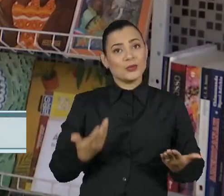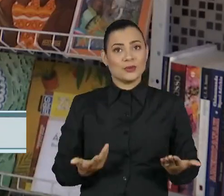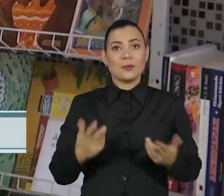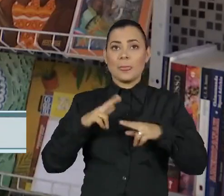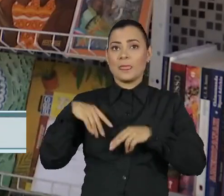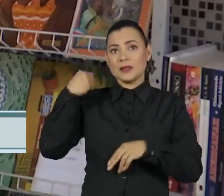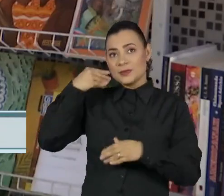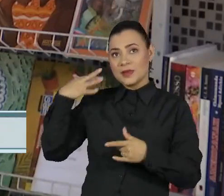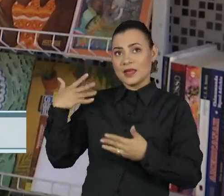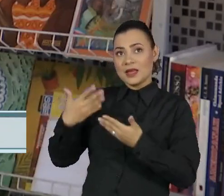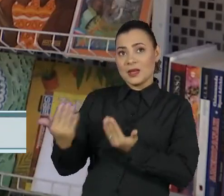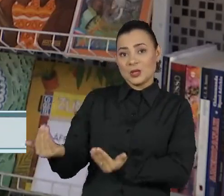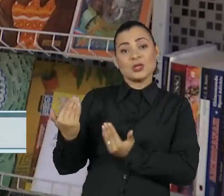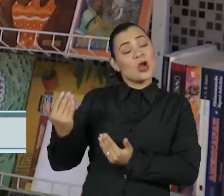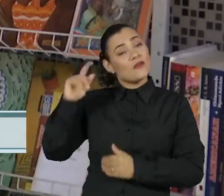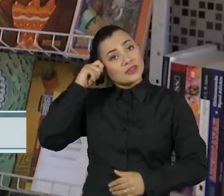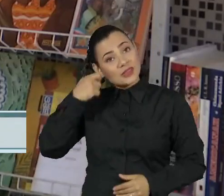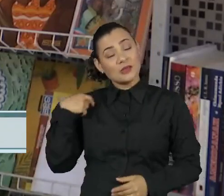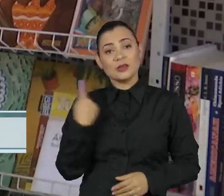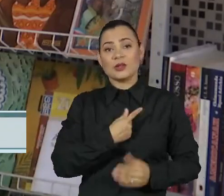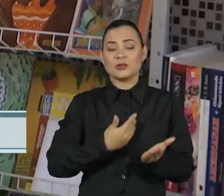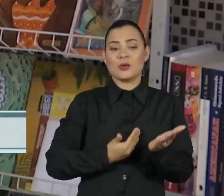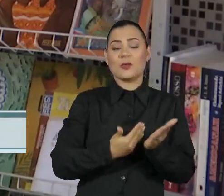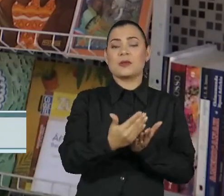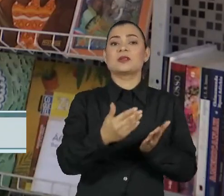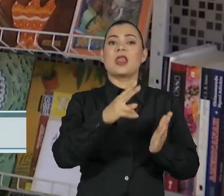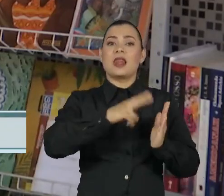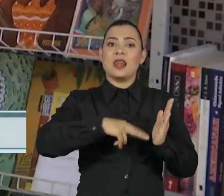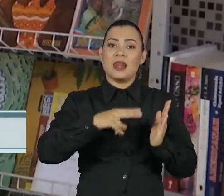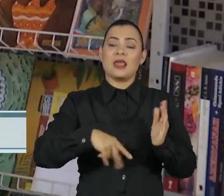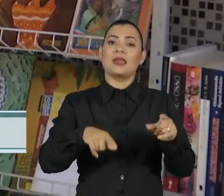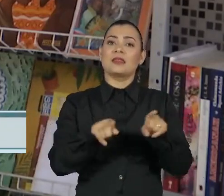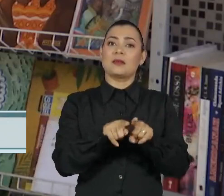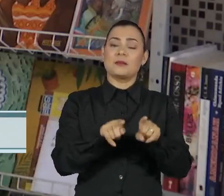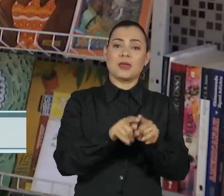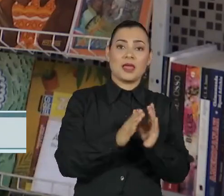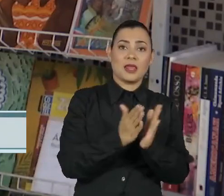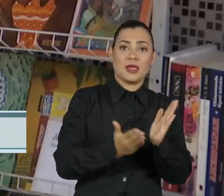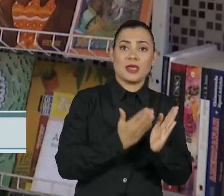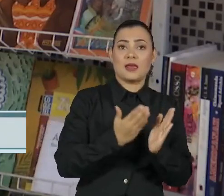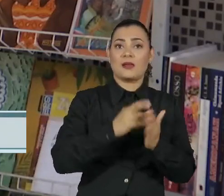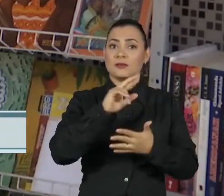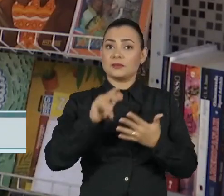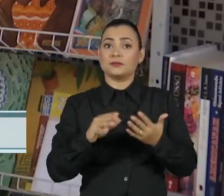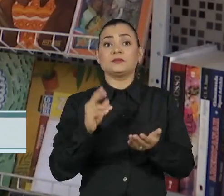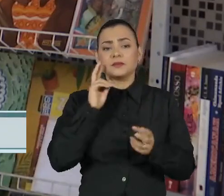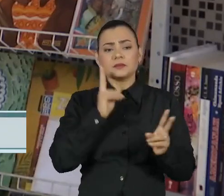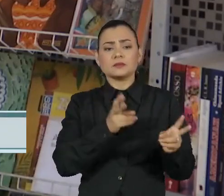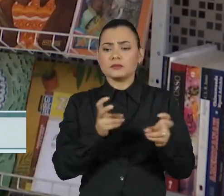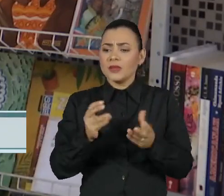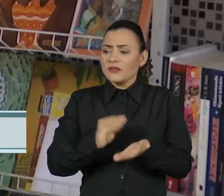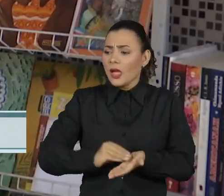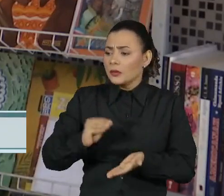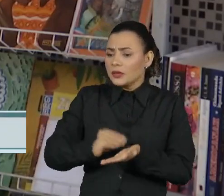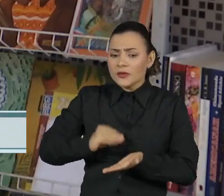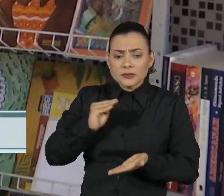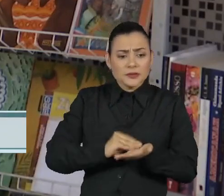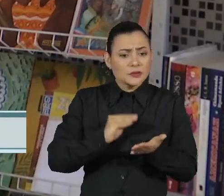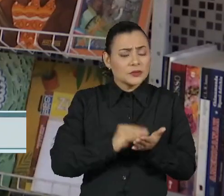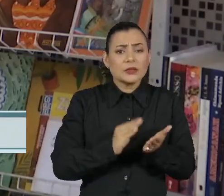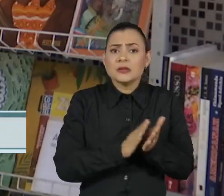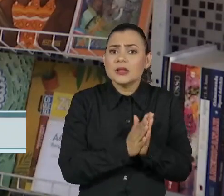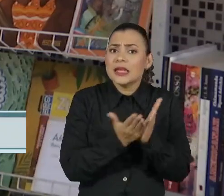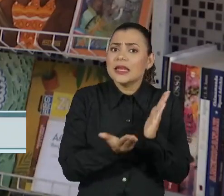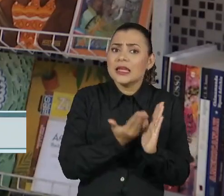enquanto jovens negros, quando a gente começou a ler e ter acesso a livros, a gente viu que faltava livros de referências